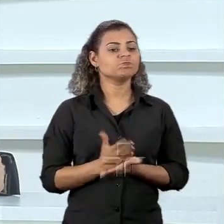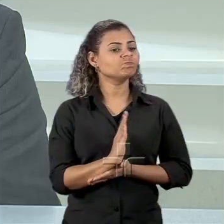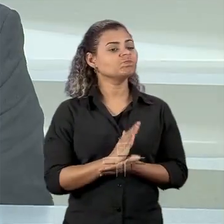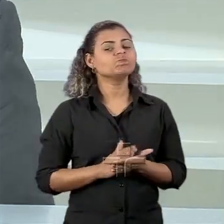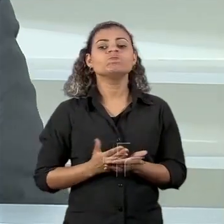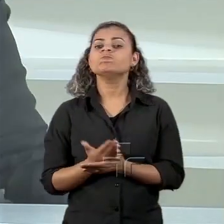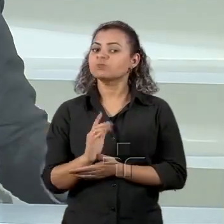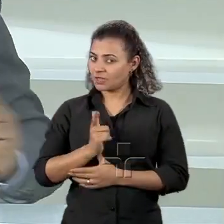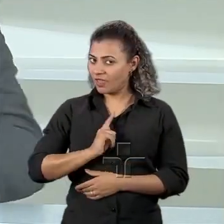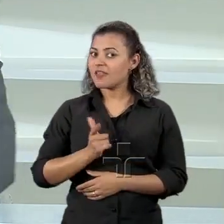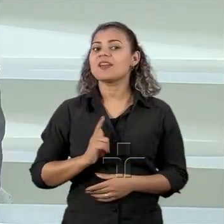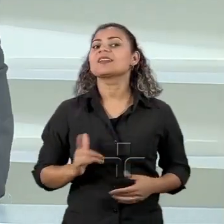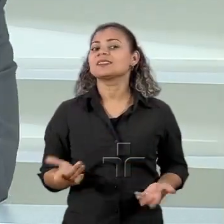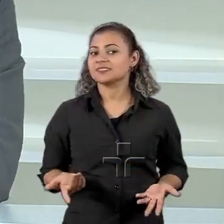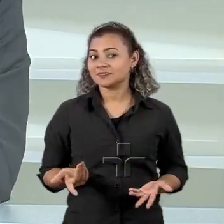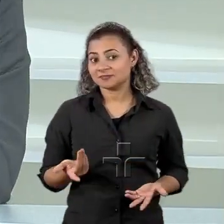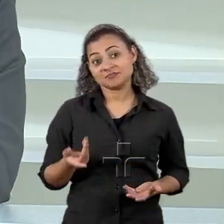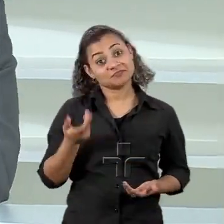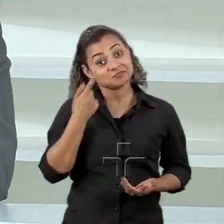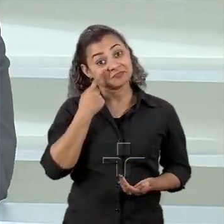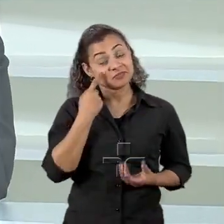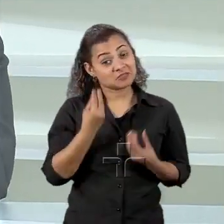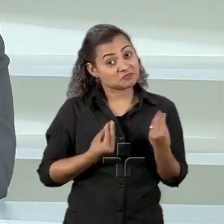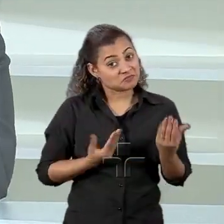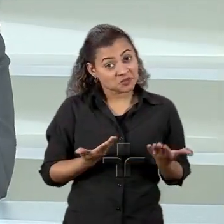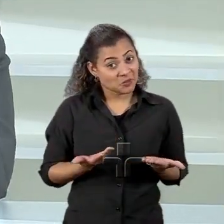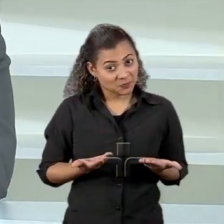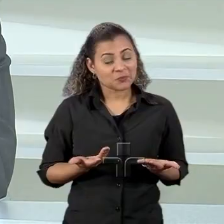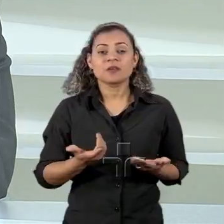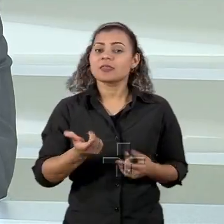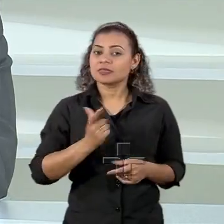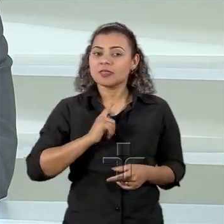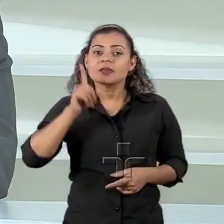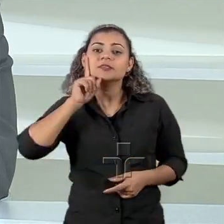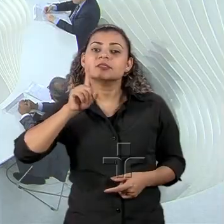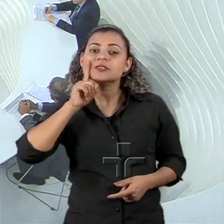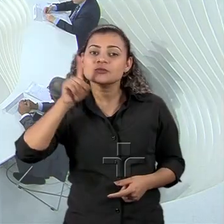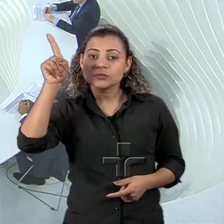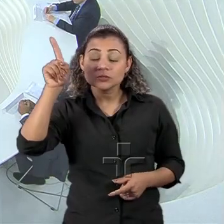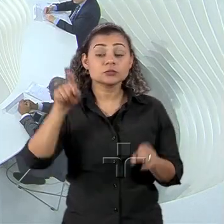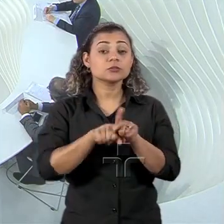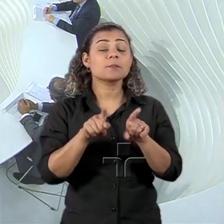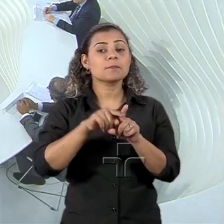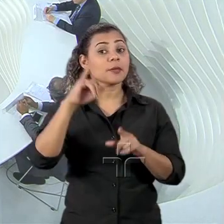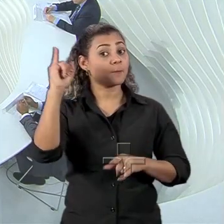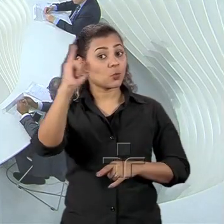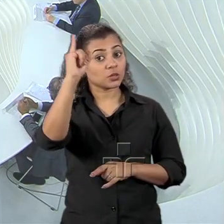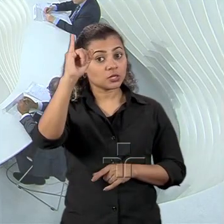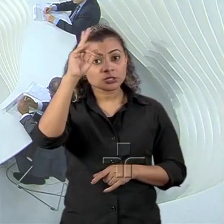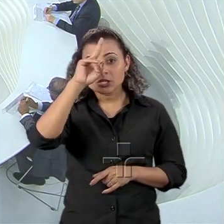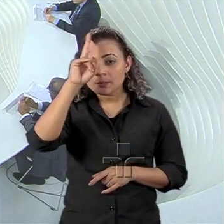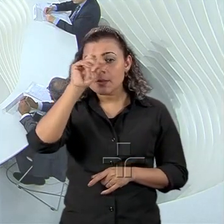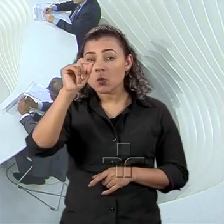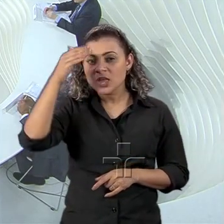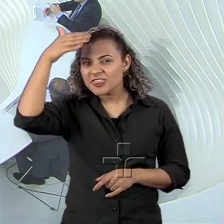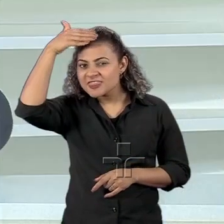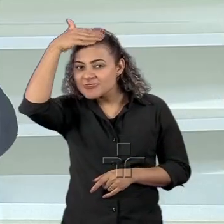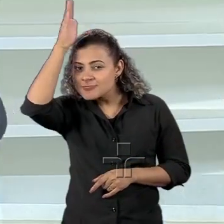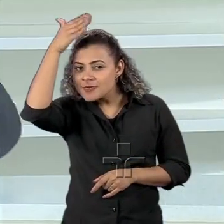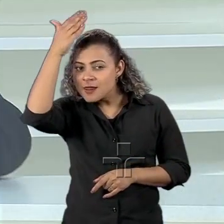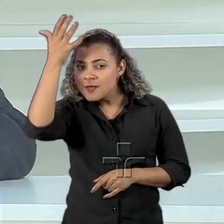isso não é isento. Agora o teu... Em relação aos Estados Unidos, importante a gente lembrar que o Trump está querendo